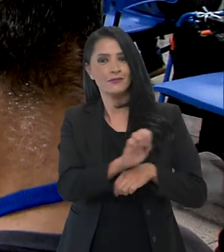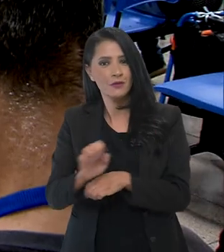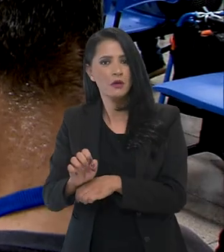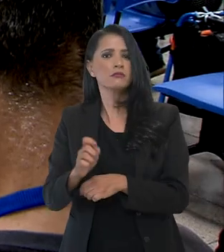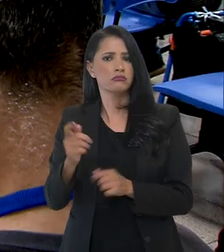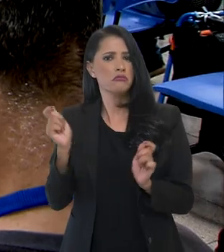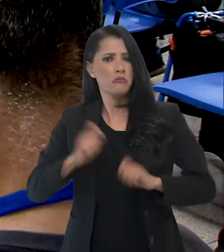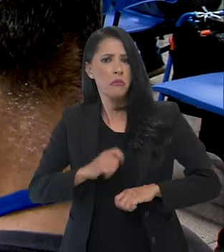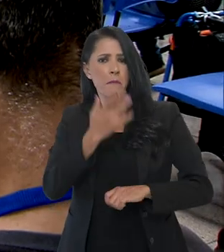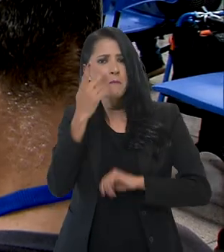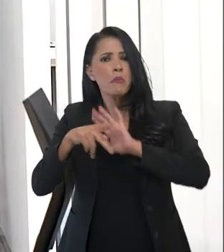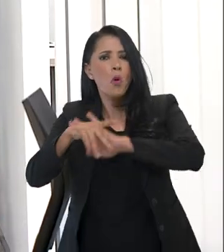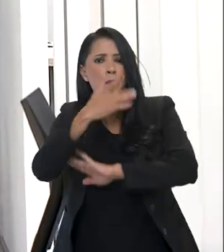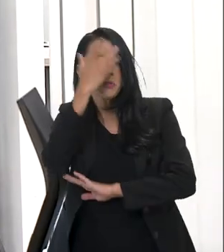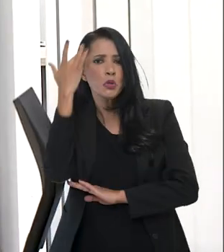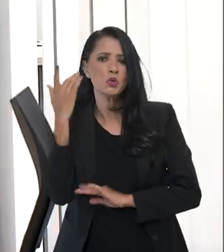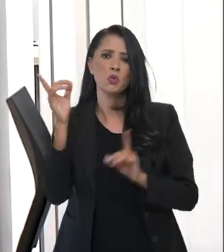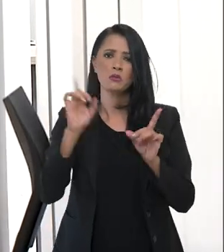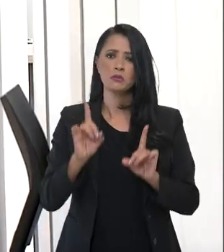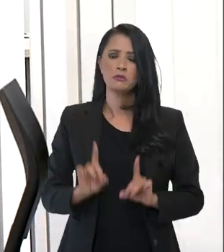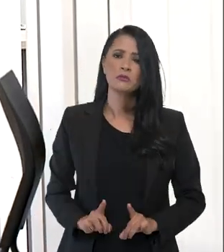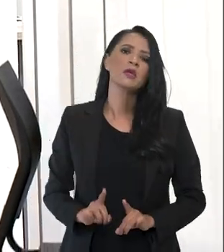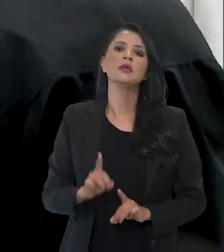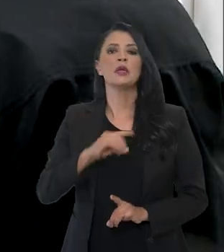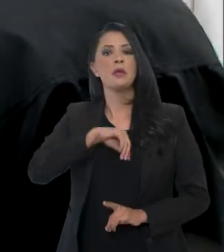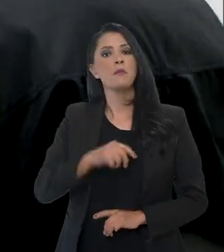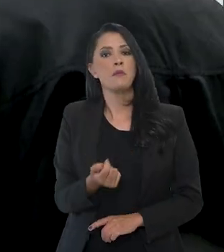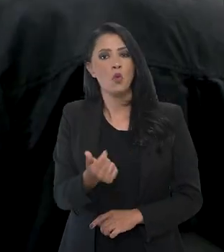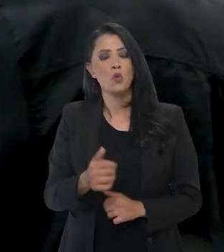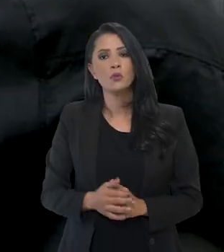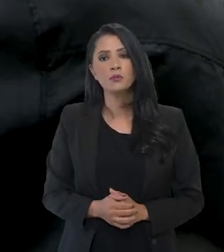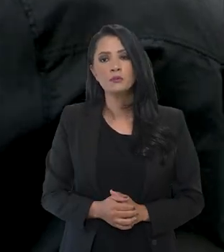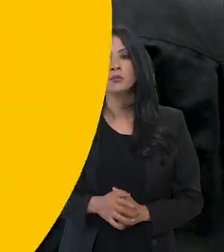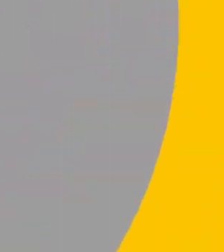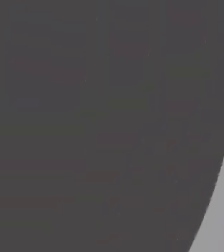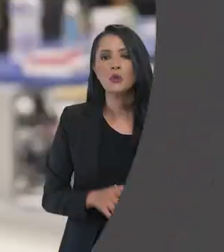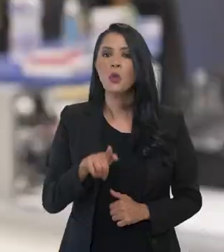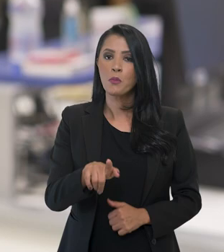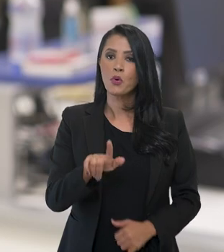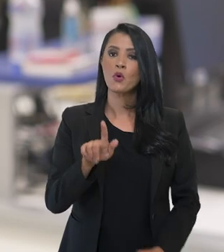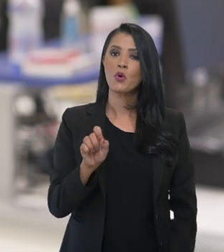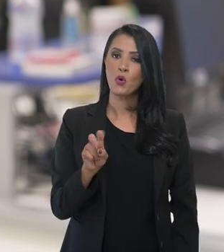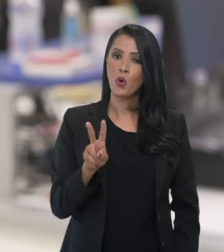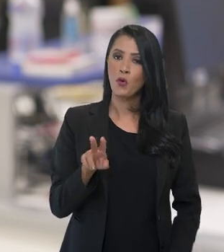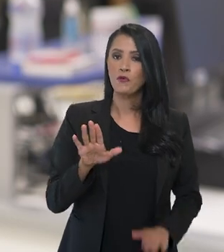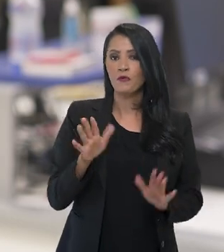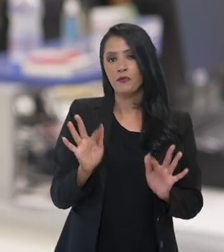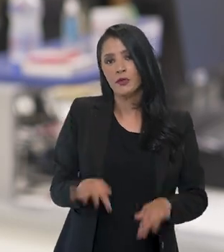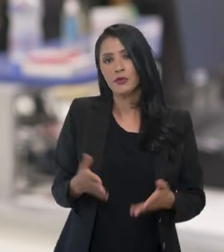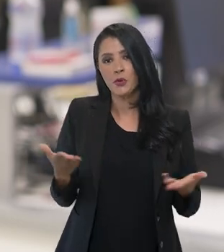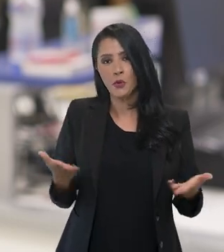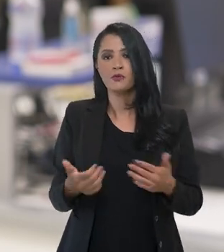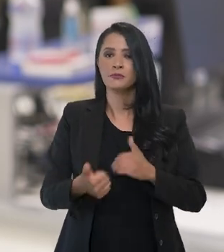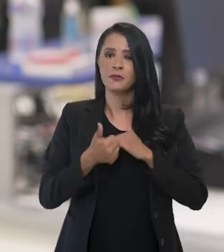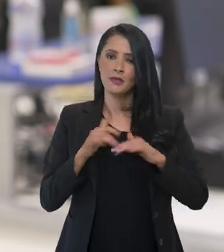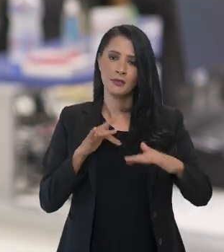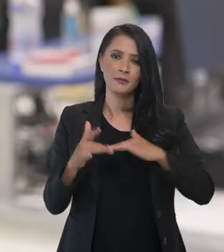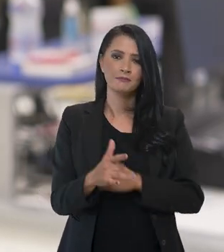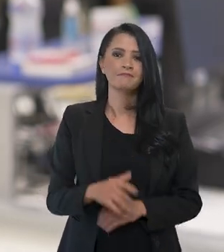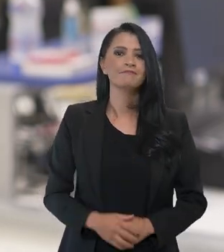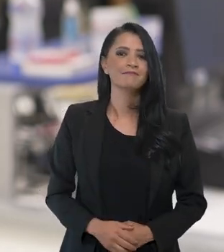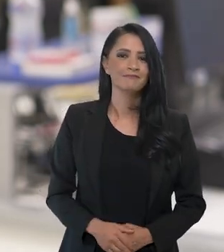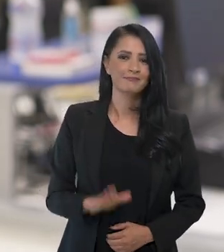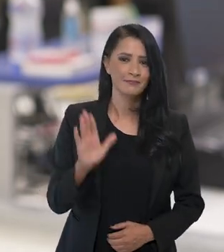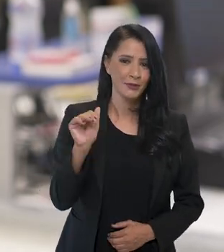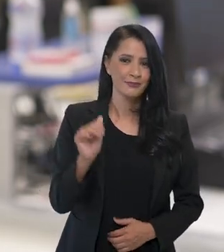interestadual. O benefício é destinado a pessoas com deficiência e baixa renda. E o Ponto Gov de hoje fica por aqui. Sigam